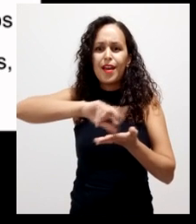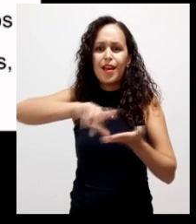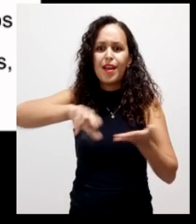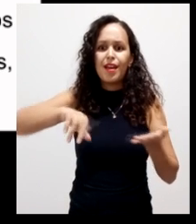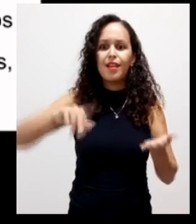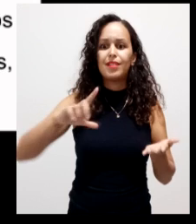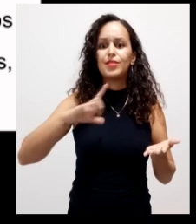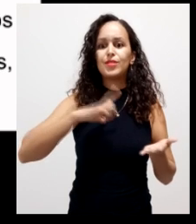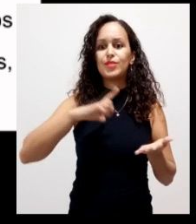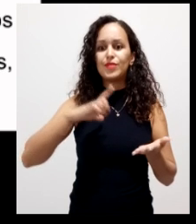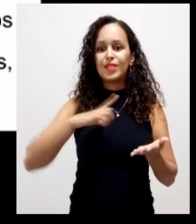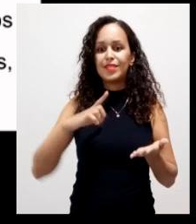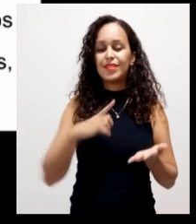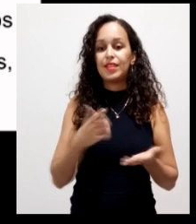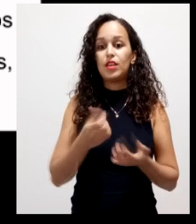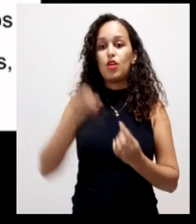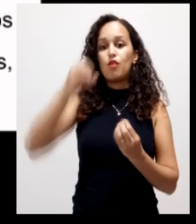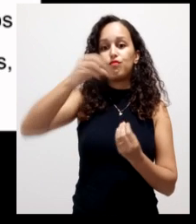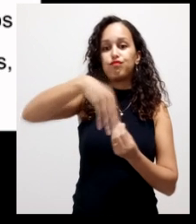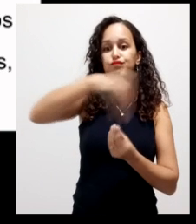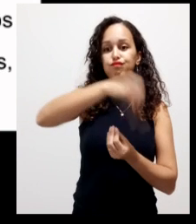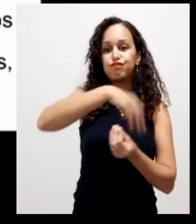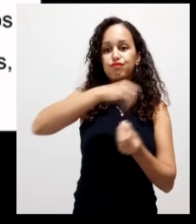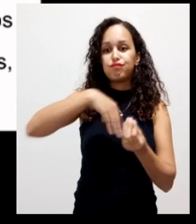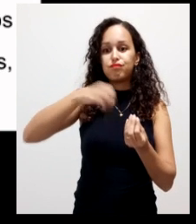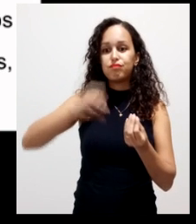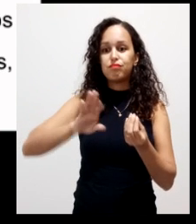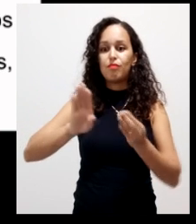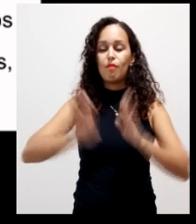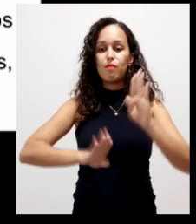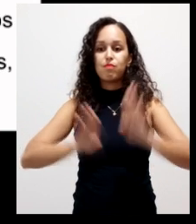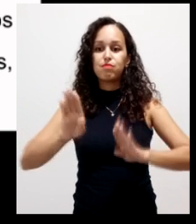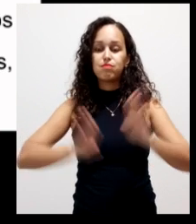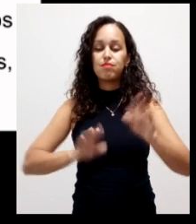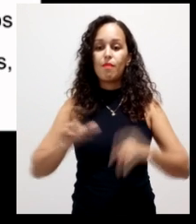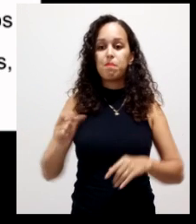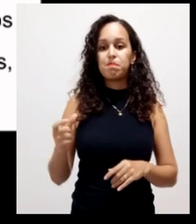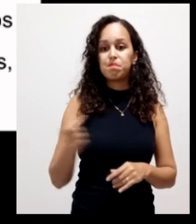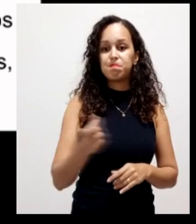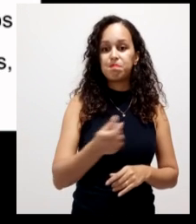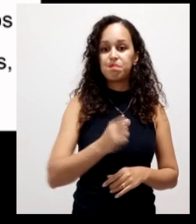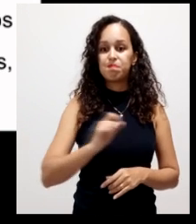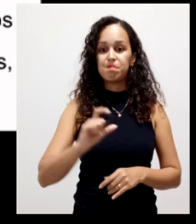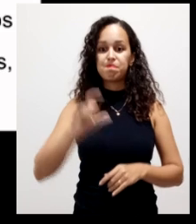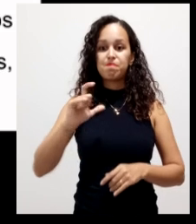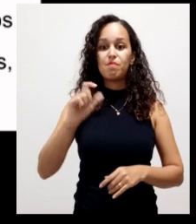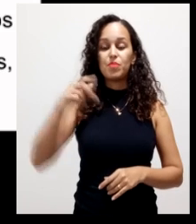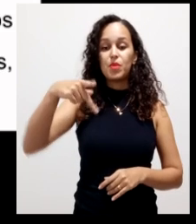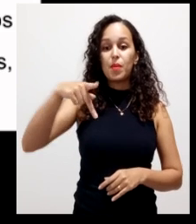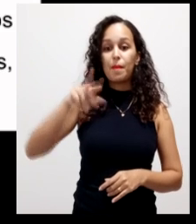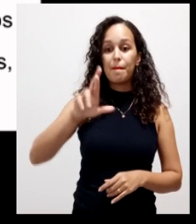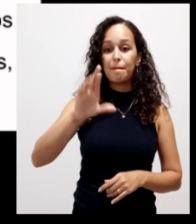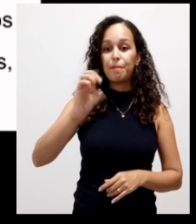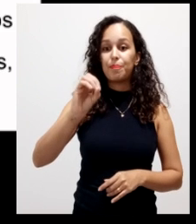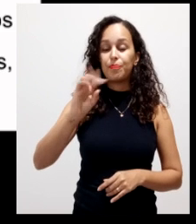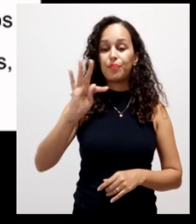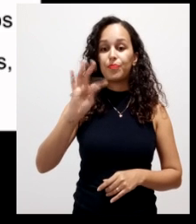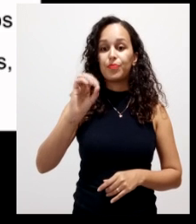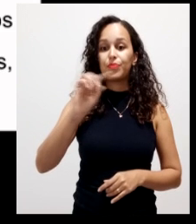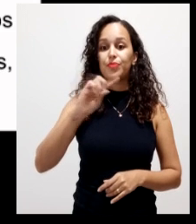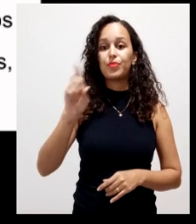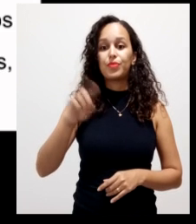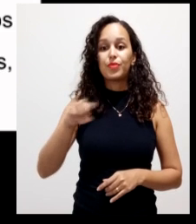decomposição os fungos bactérias vão ter também macro-organismos como protozoários